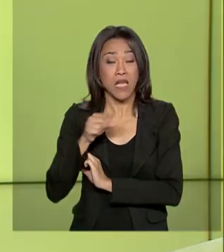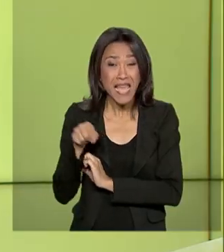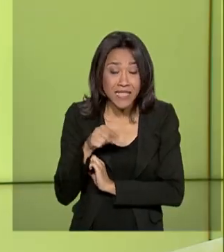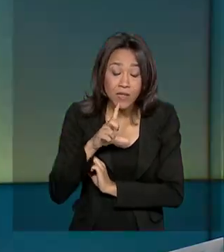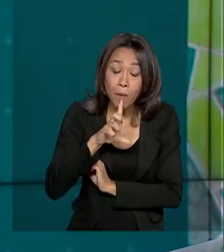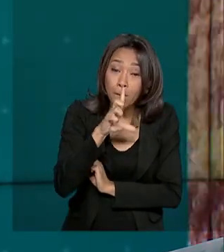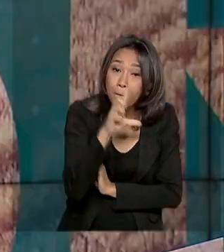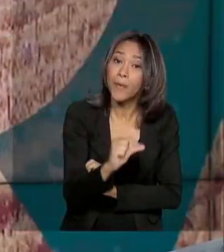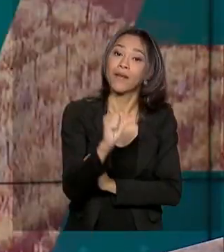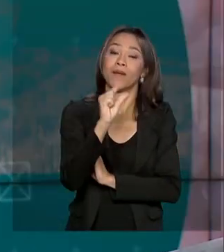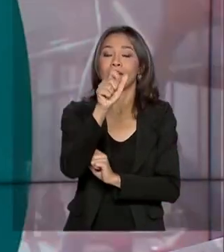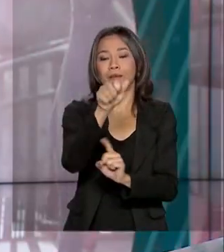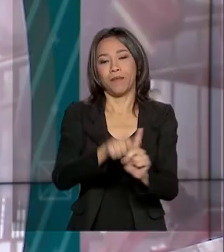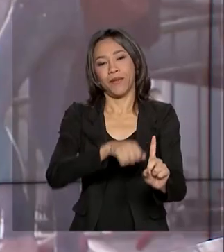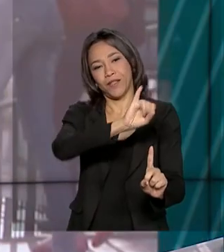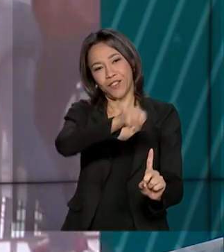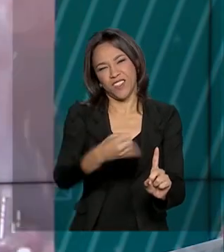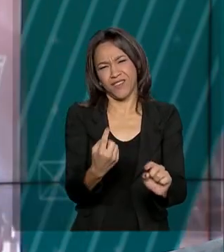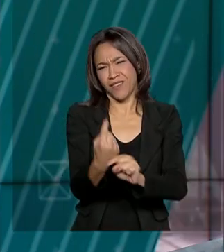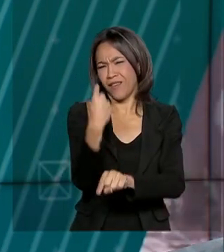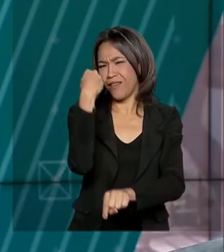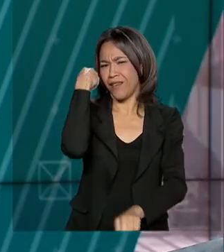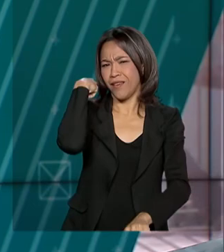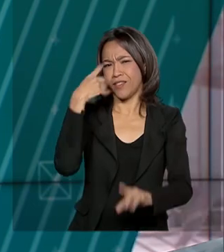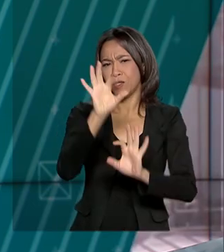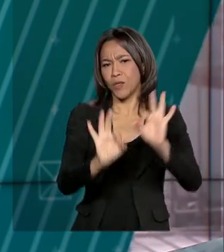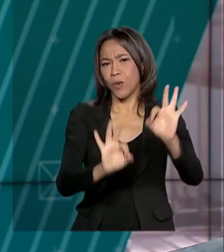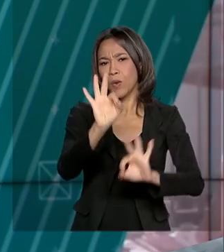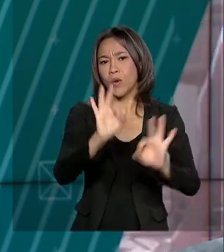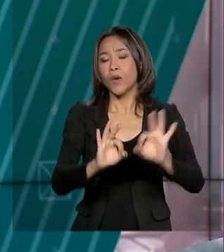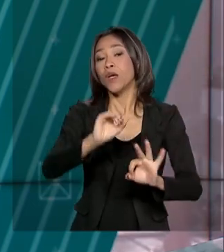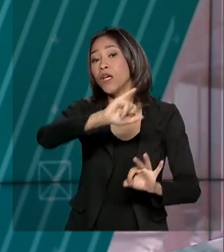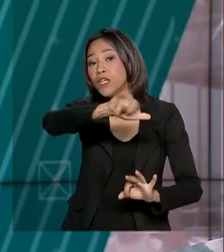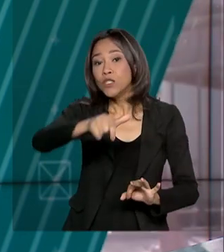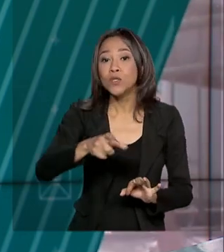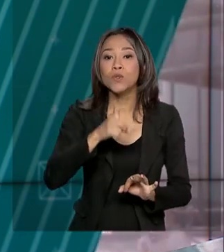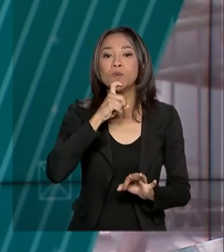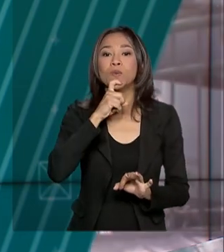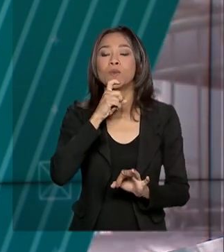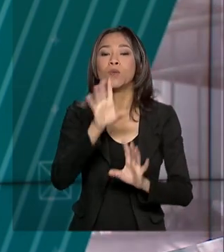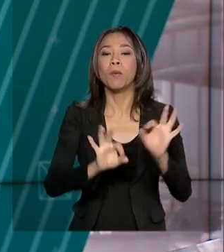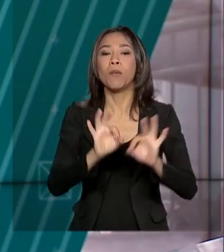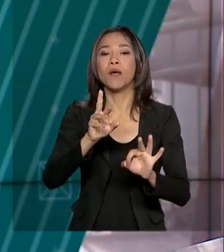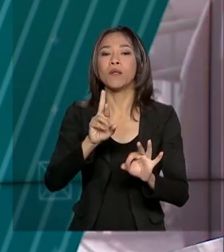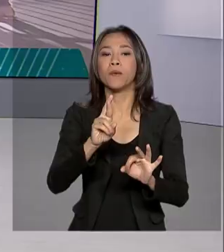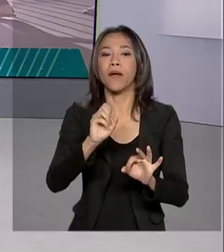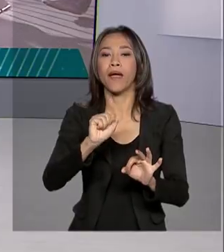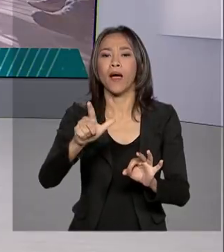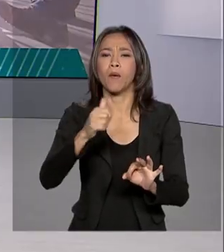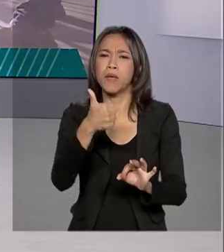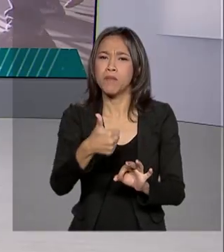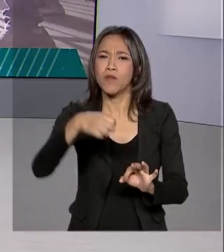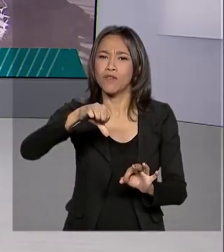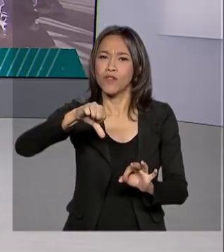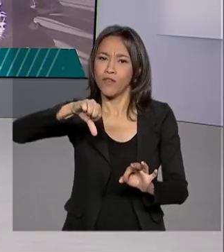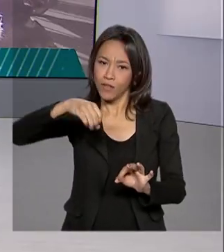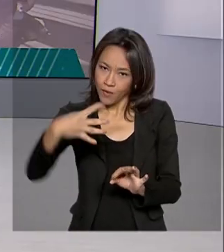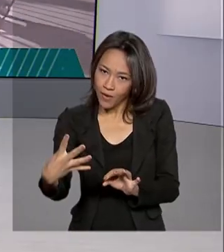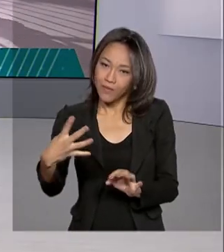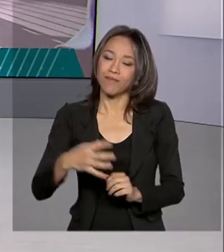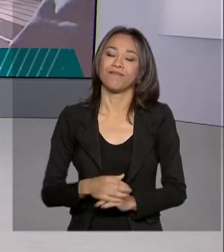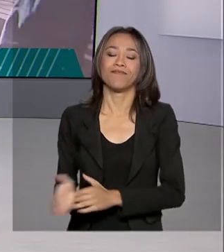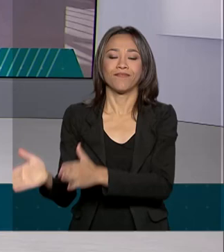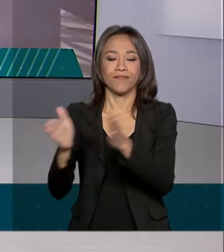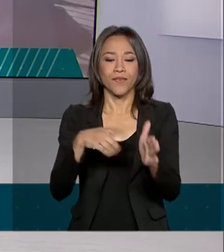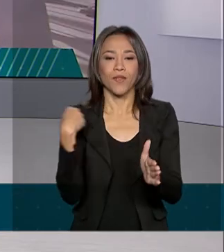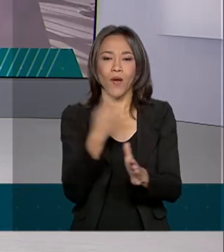para um mês de janeiro, desde o início do Plano Real, em julho de 1994. Nós ficamos